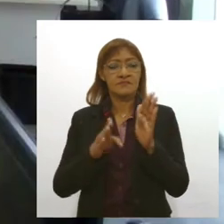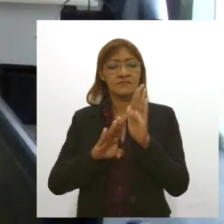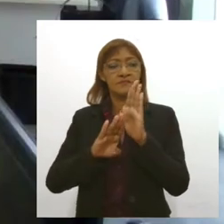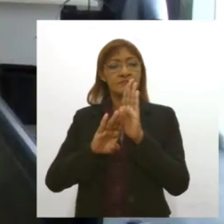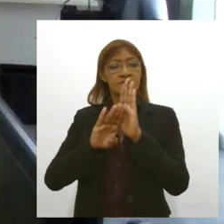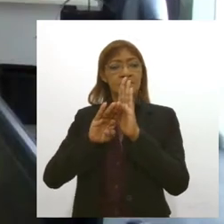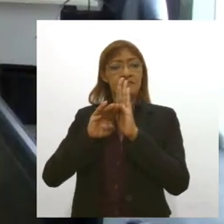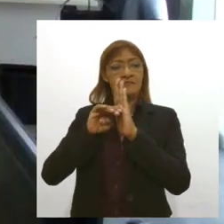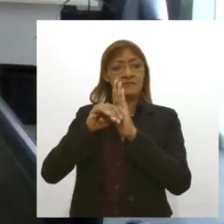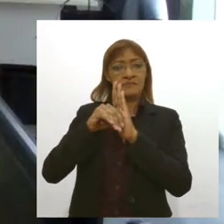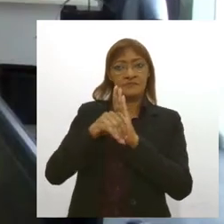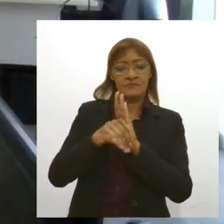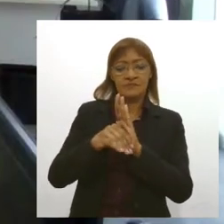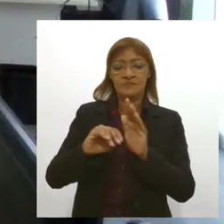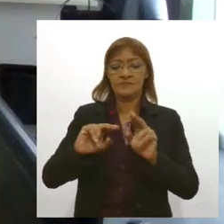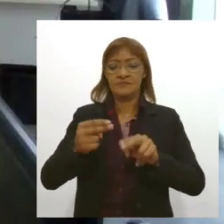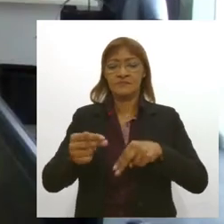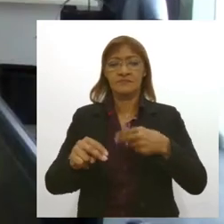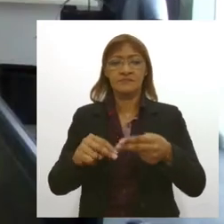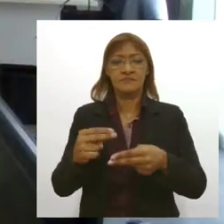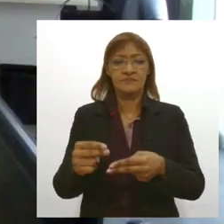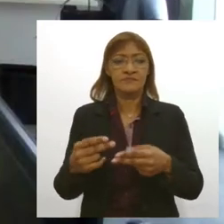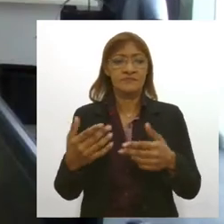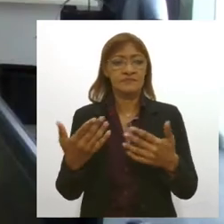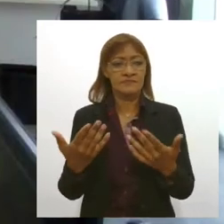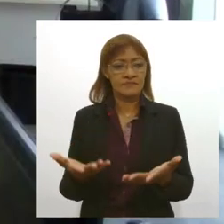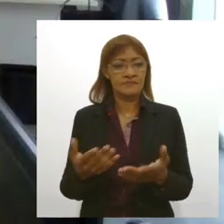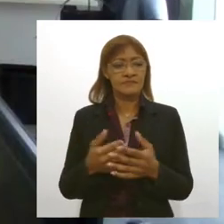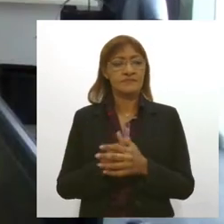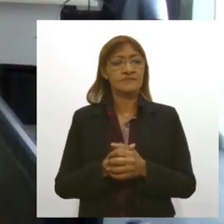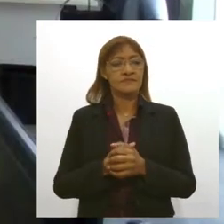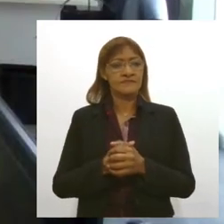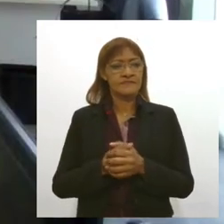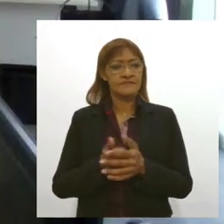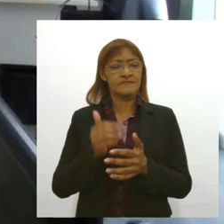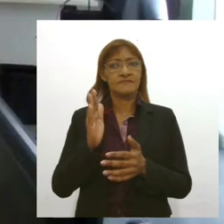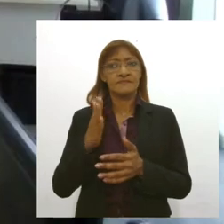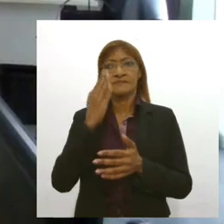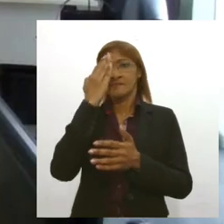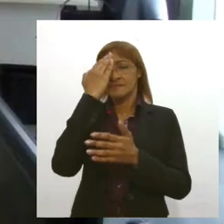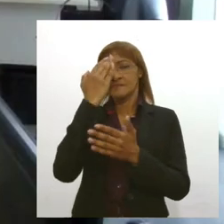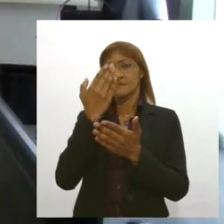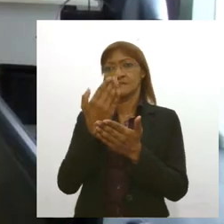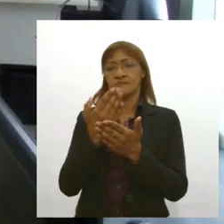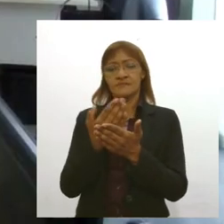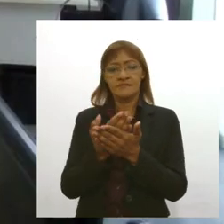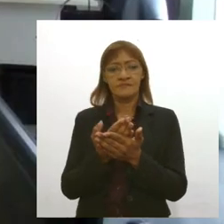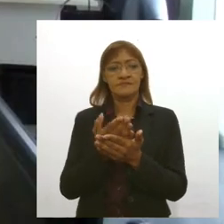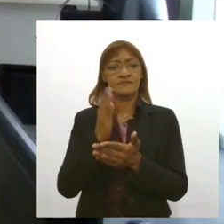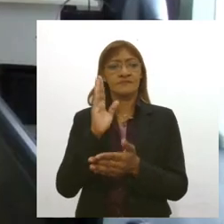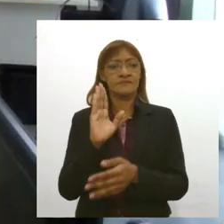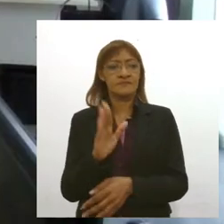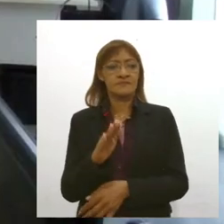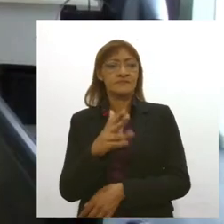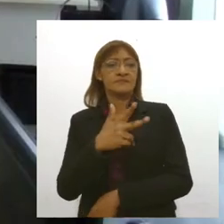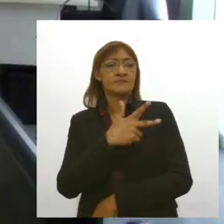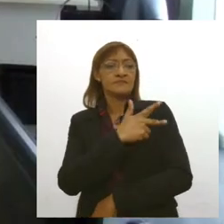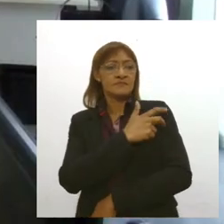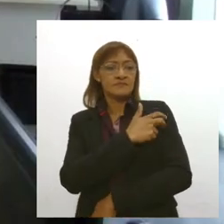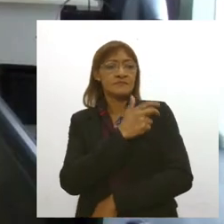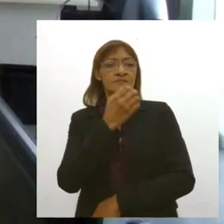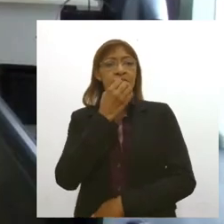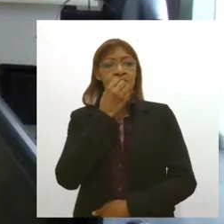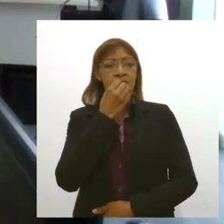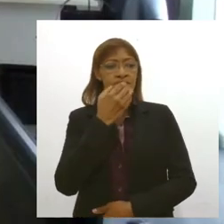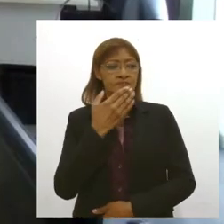o número de óbitos então eles confiaram aí na credibilidade da PEP Pfizer que é o imunizante que